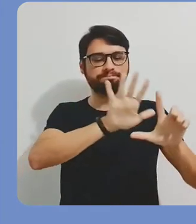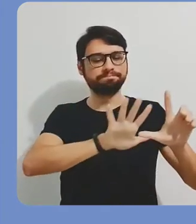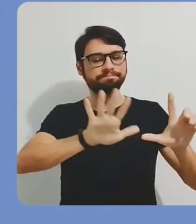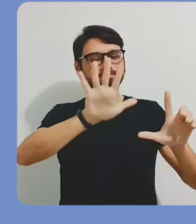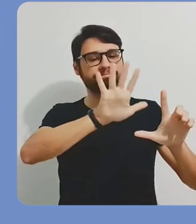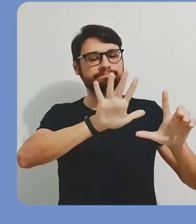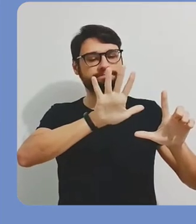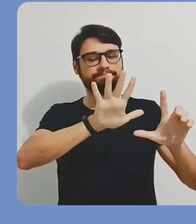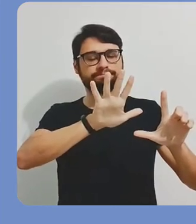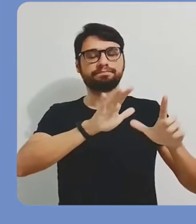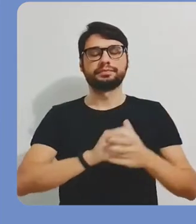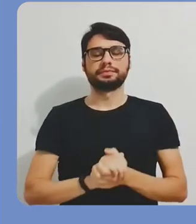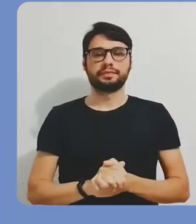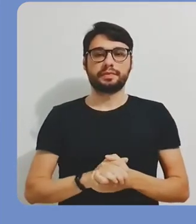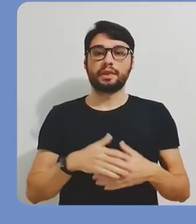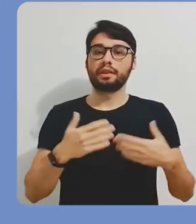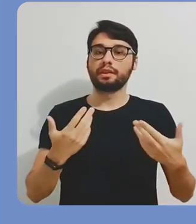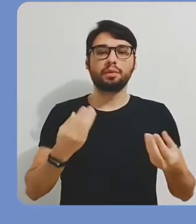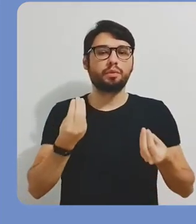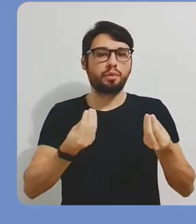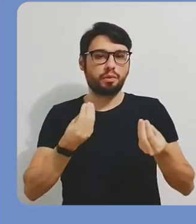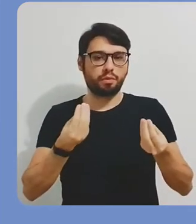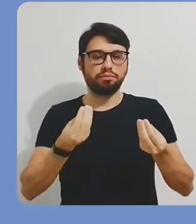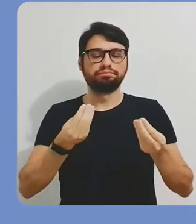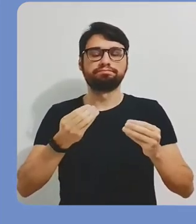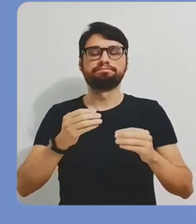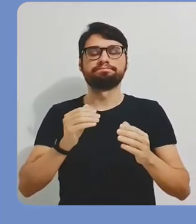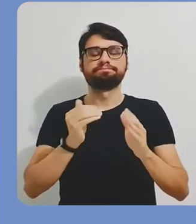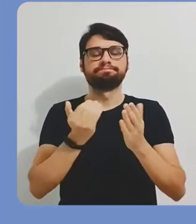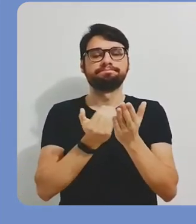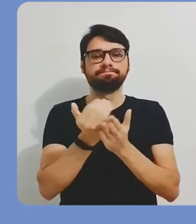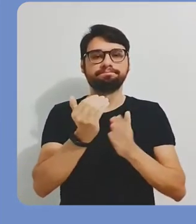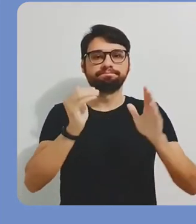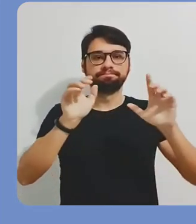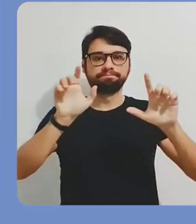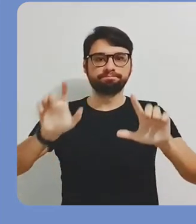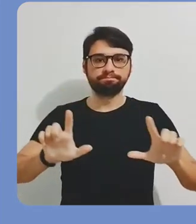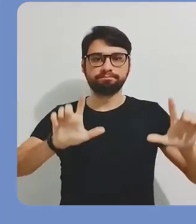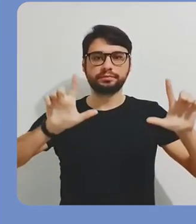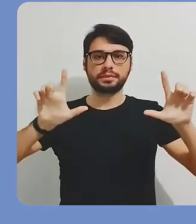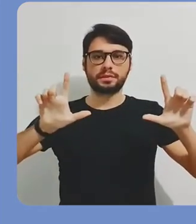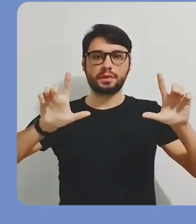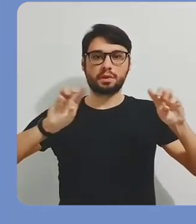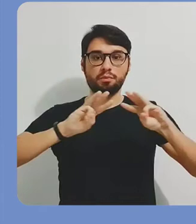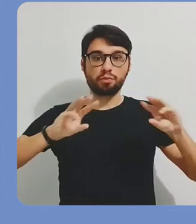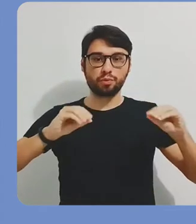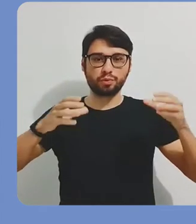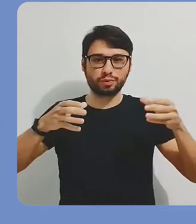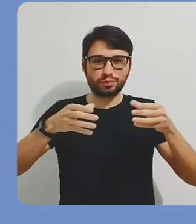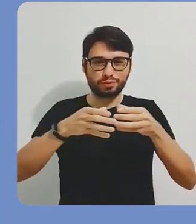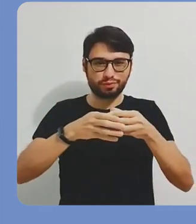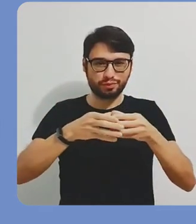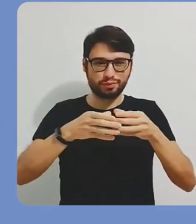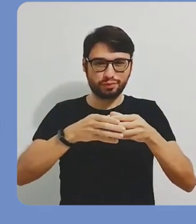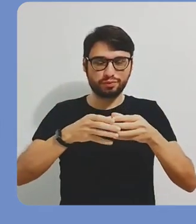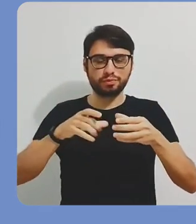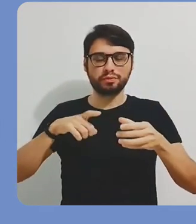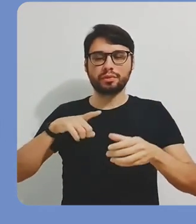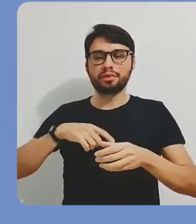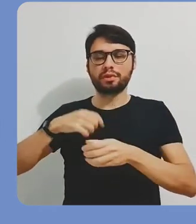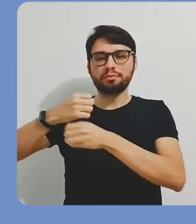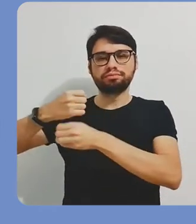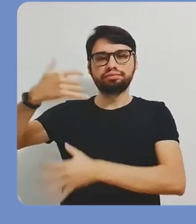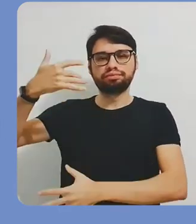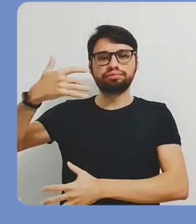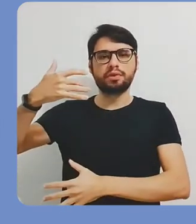adicionar todas as pessoas que participarão desse ambiente virtual de aprendizagem. Para isso, na sua tela inicial do